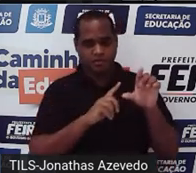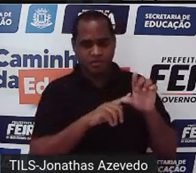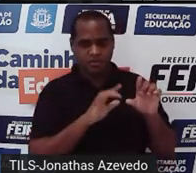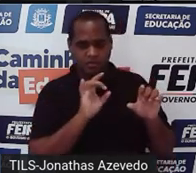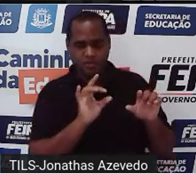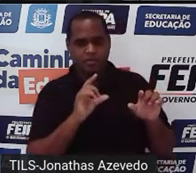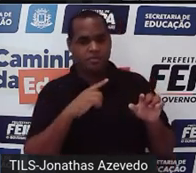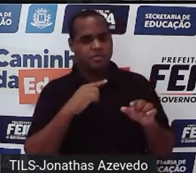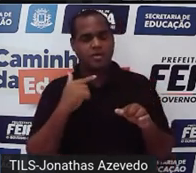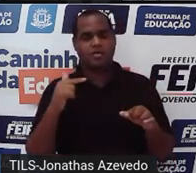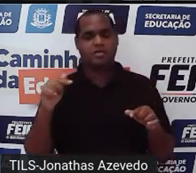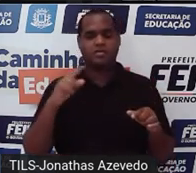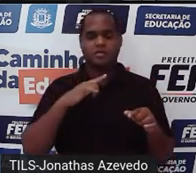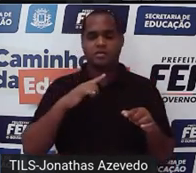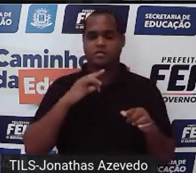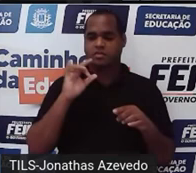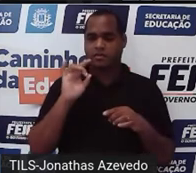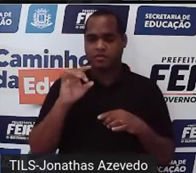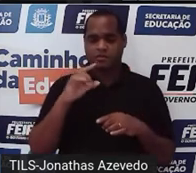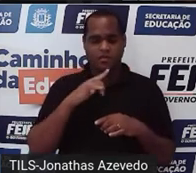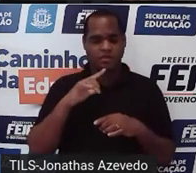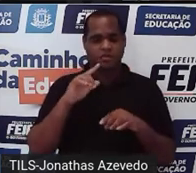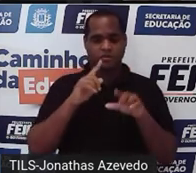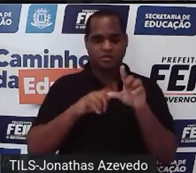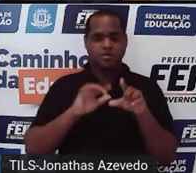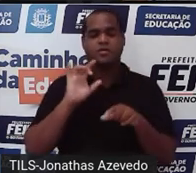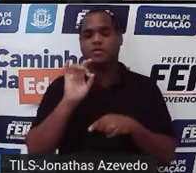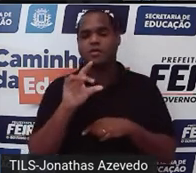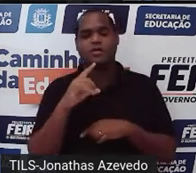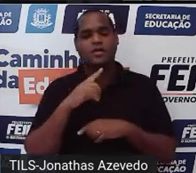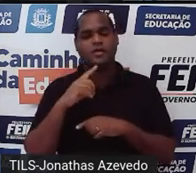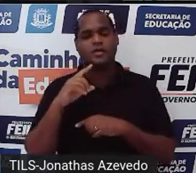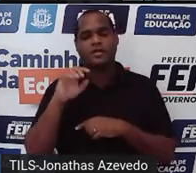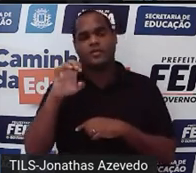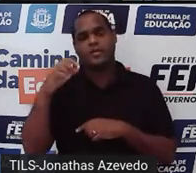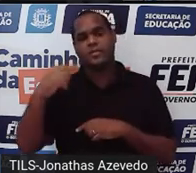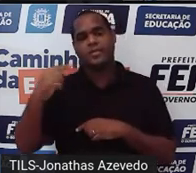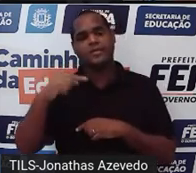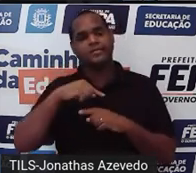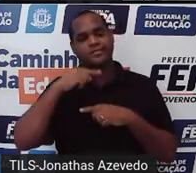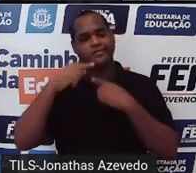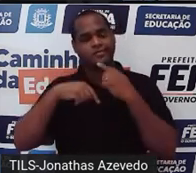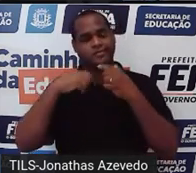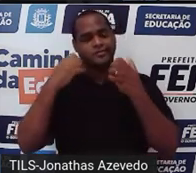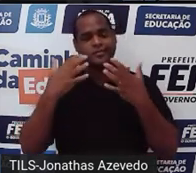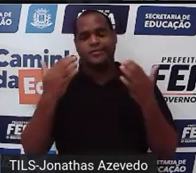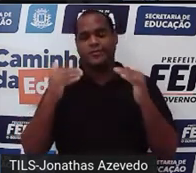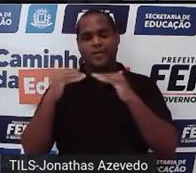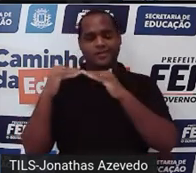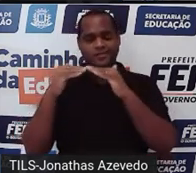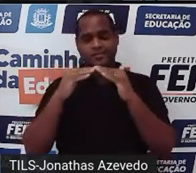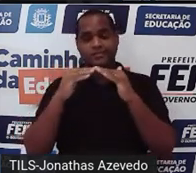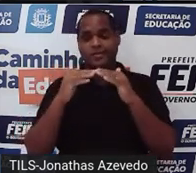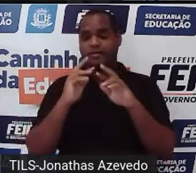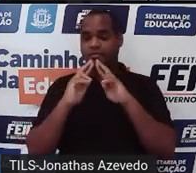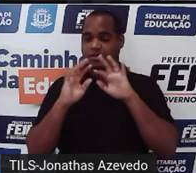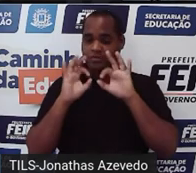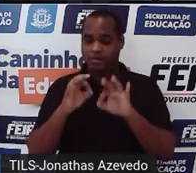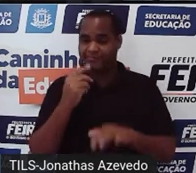não tinha solução só zerou as letras e as equações não eram equivalentes aquela não tem solução